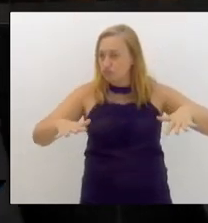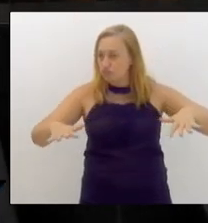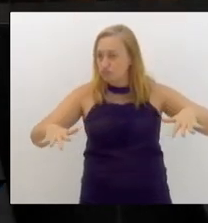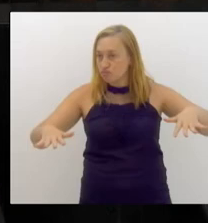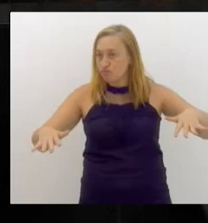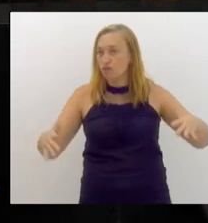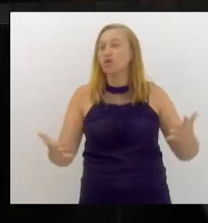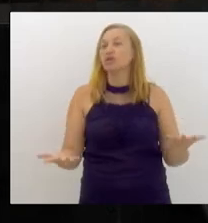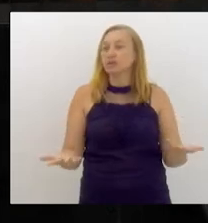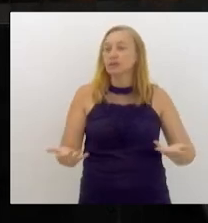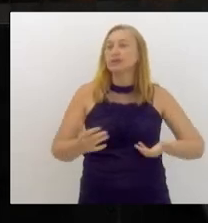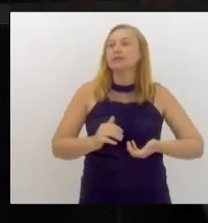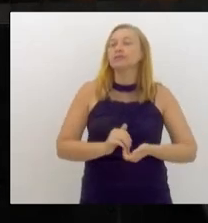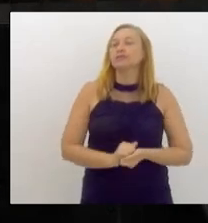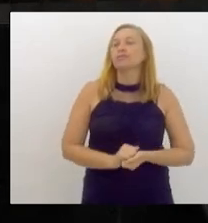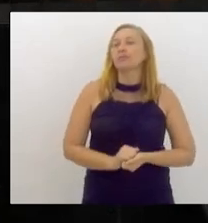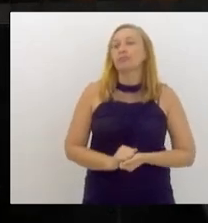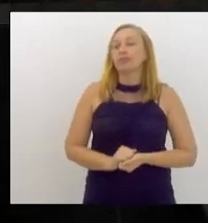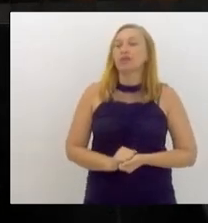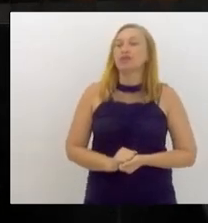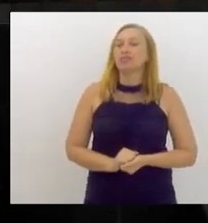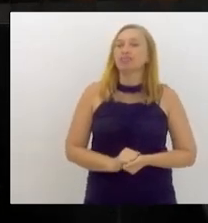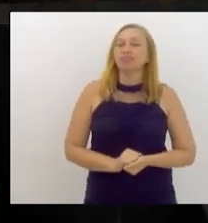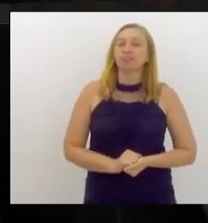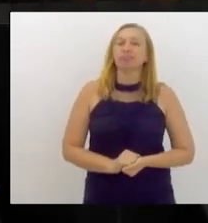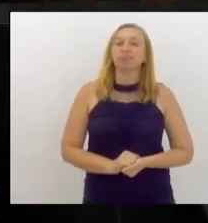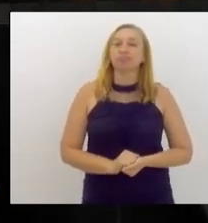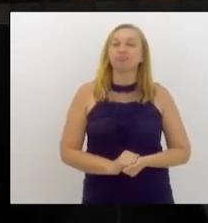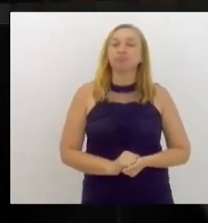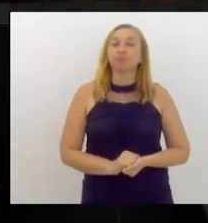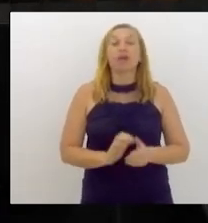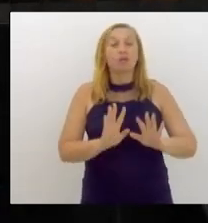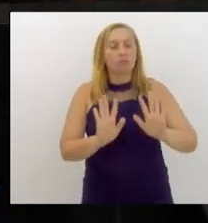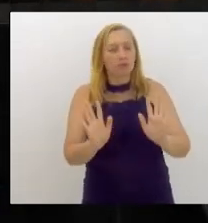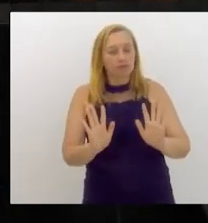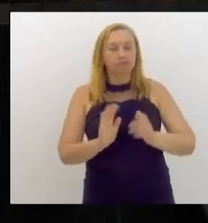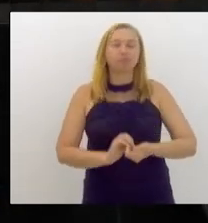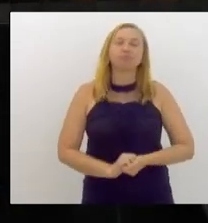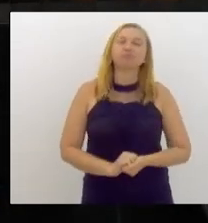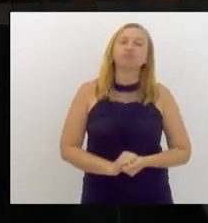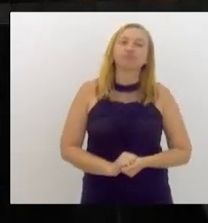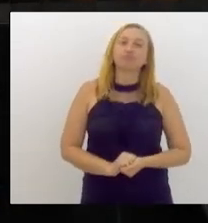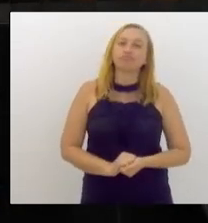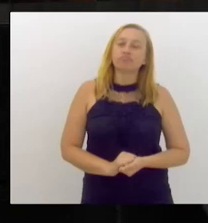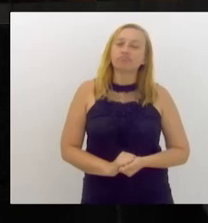formação de cúmulos nimbos, etc., etc. Mas a grande questão,